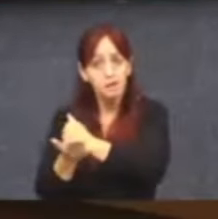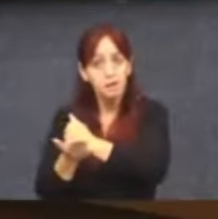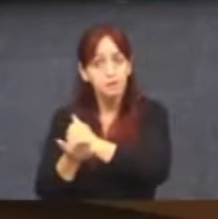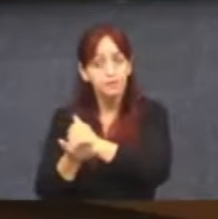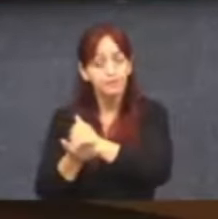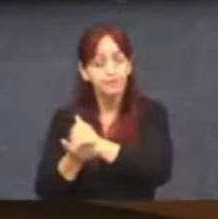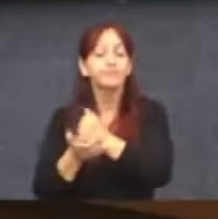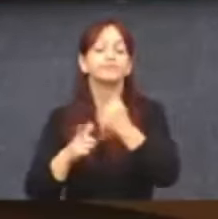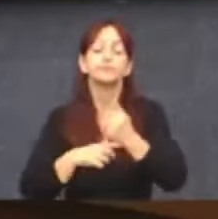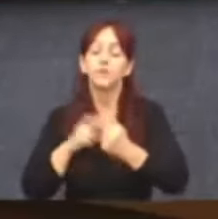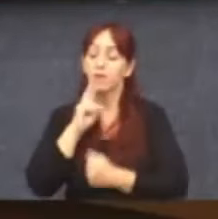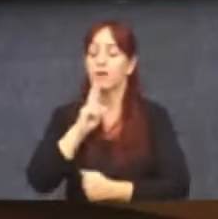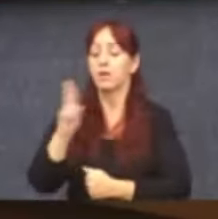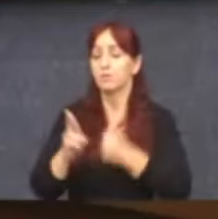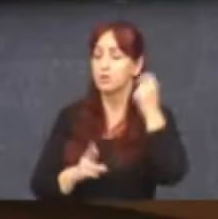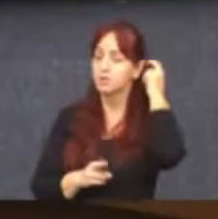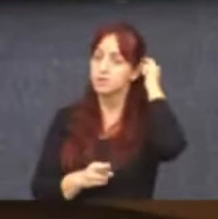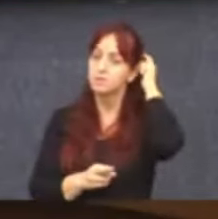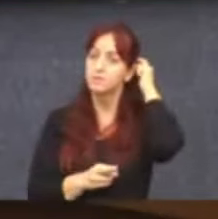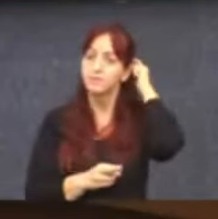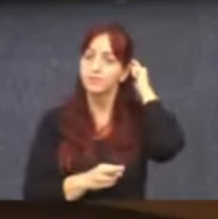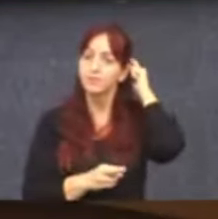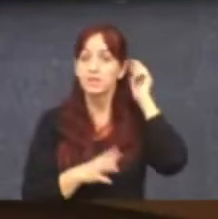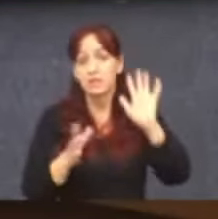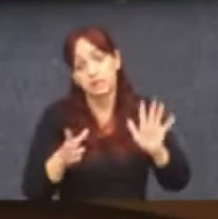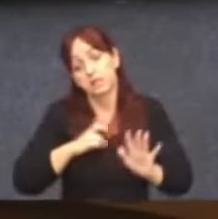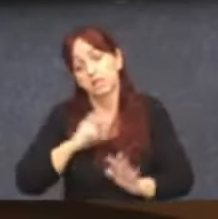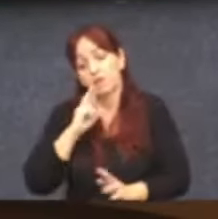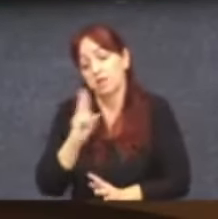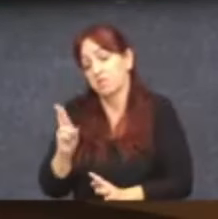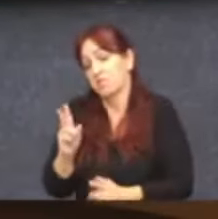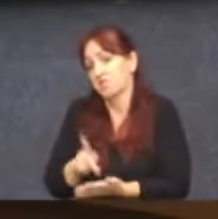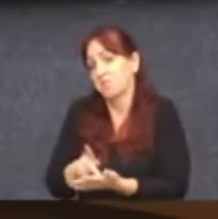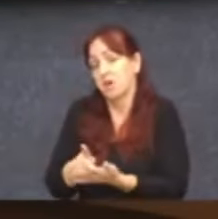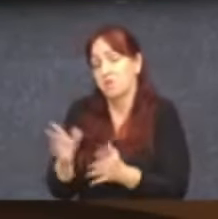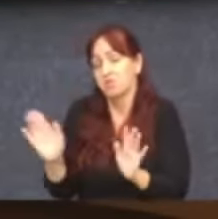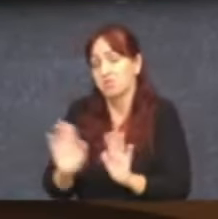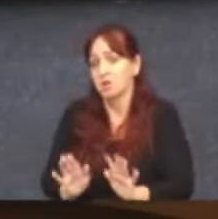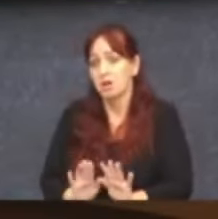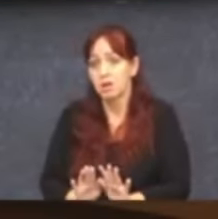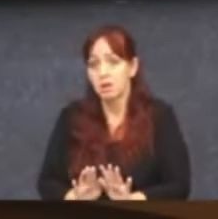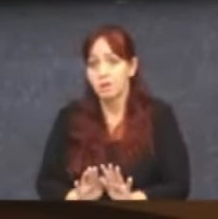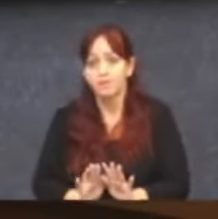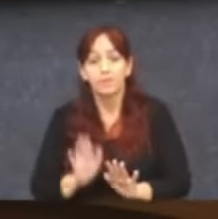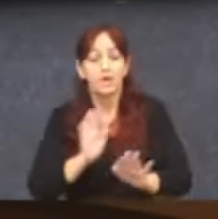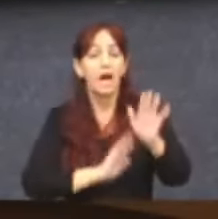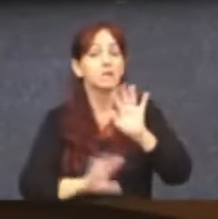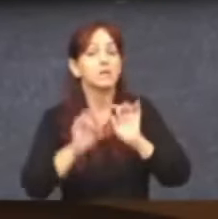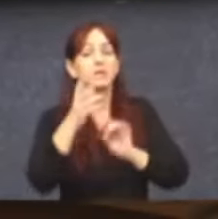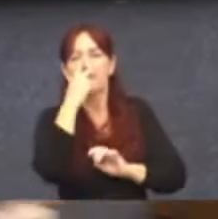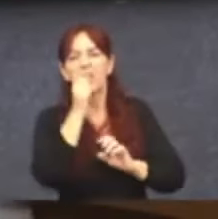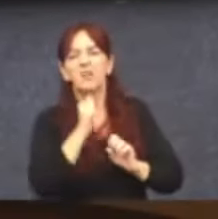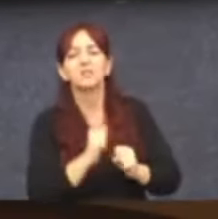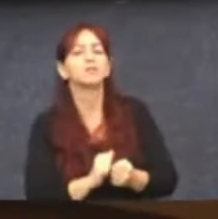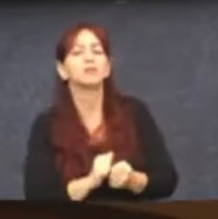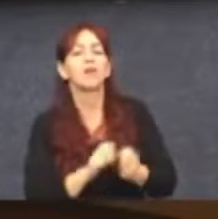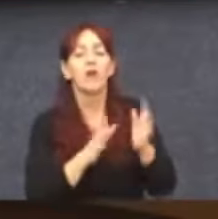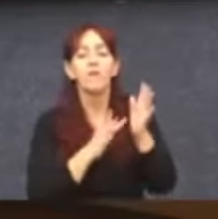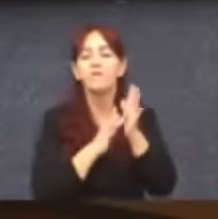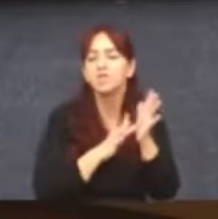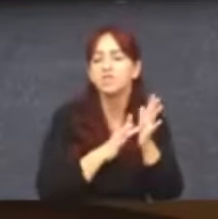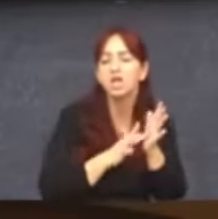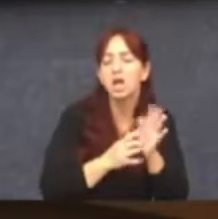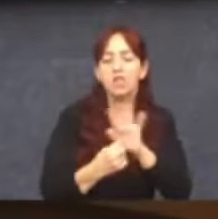aspas, ouvidos. Se é que foram ouvidos mesmo, às vezes, vereador Irlamelo, foi só um jogo de cena para